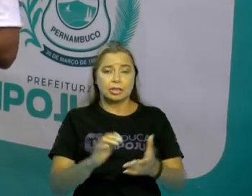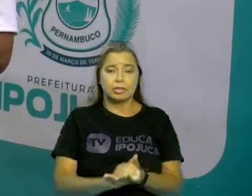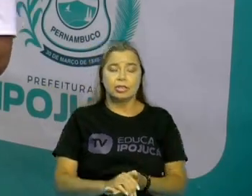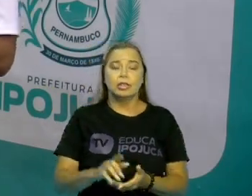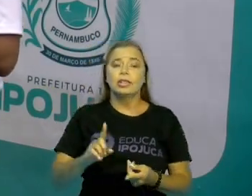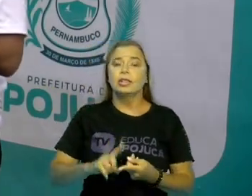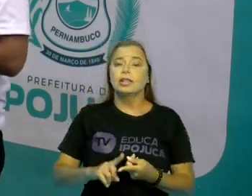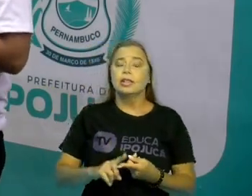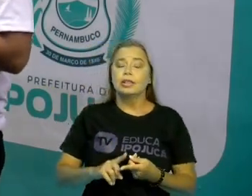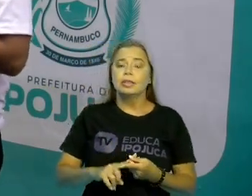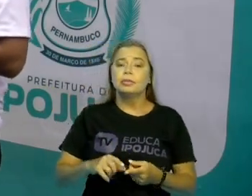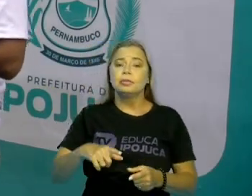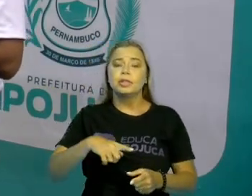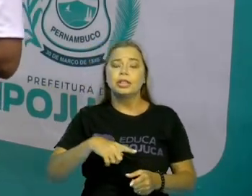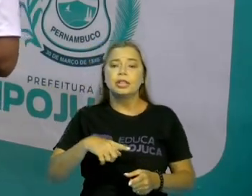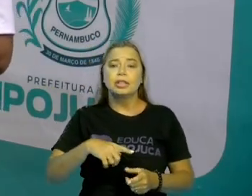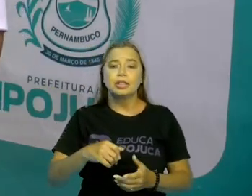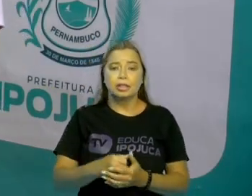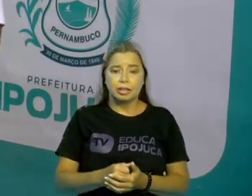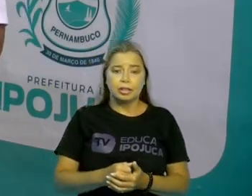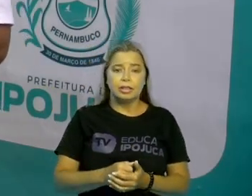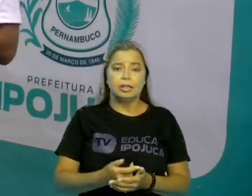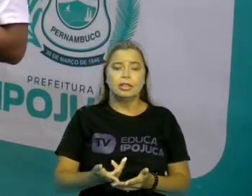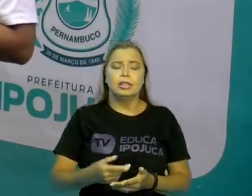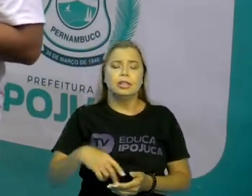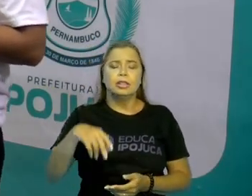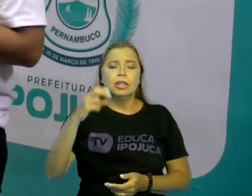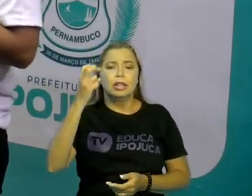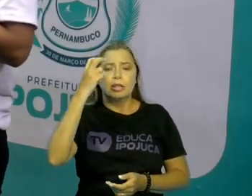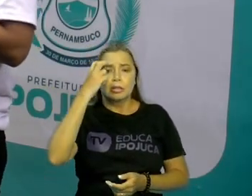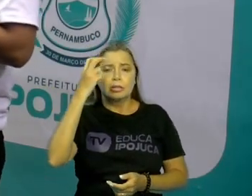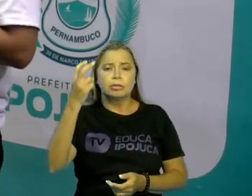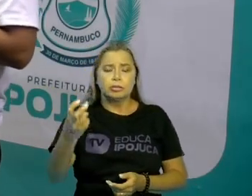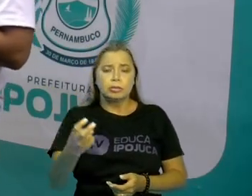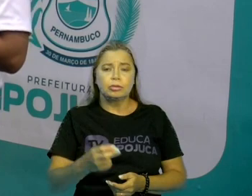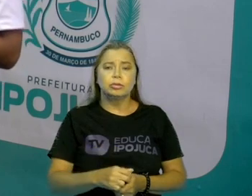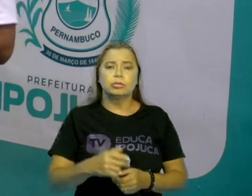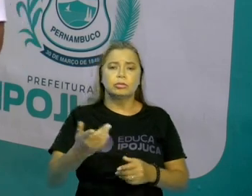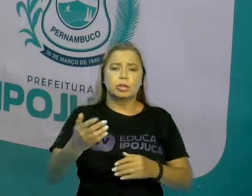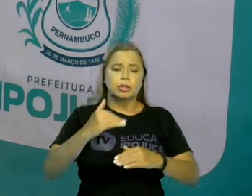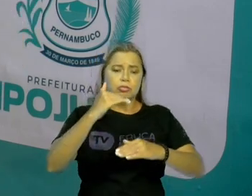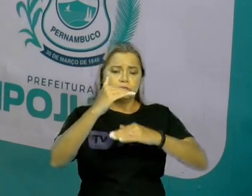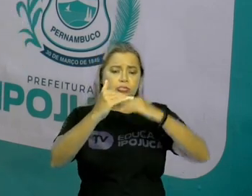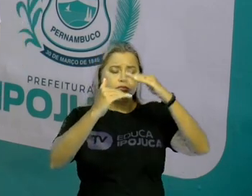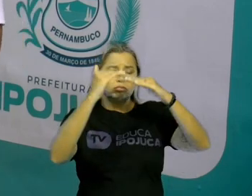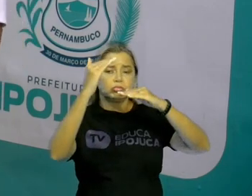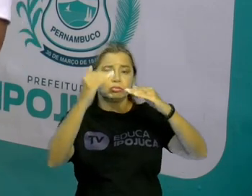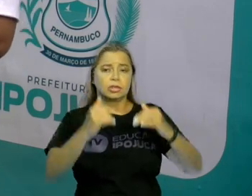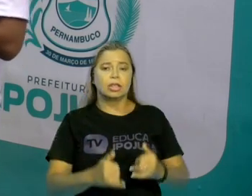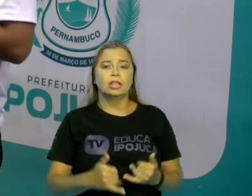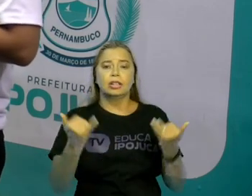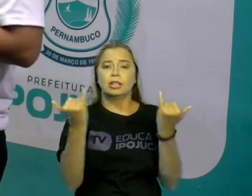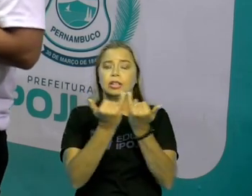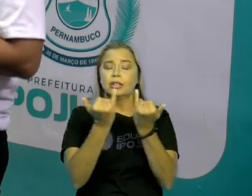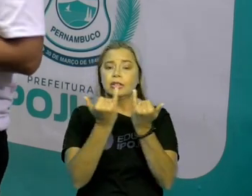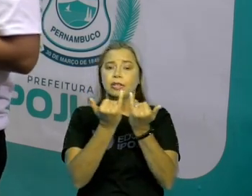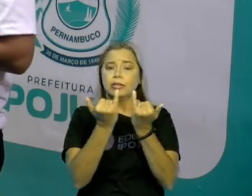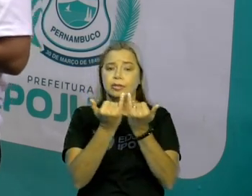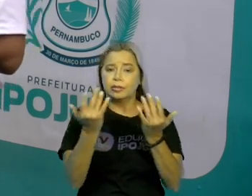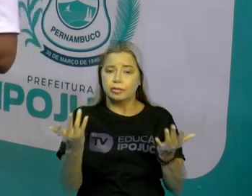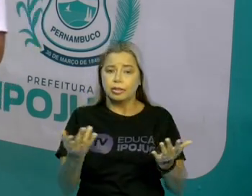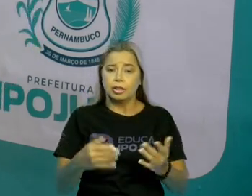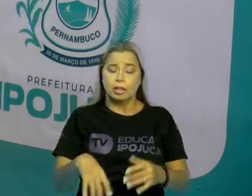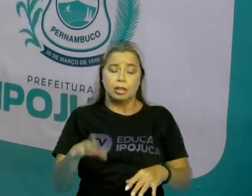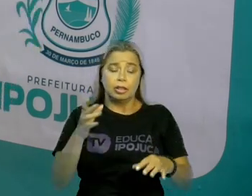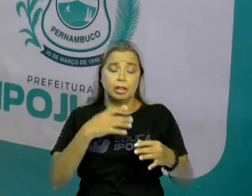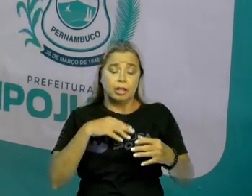artes visuais, a cultura, a instalação, a arquitetura, a novela, o web design, a